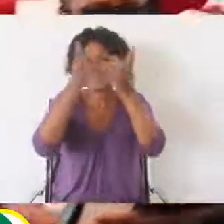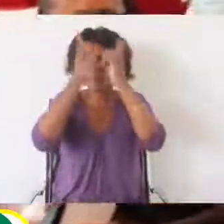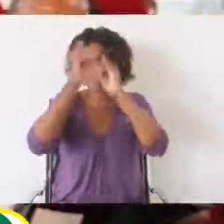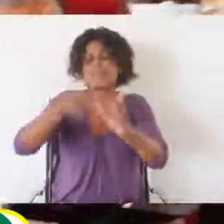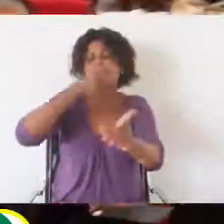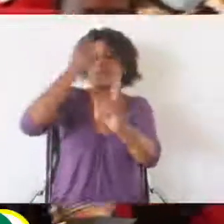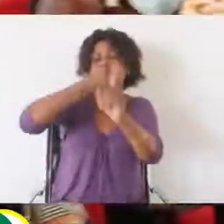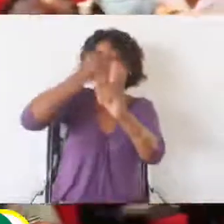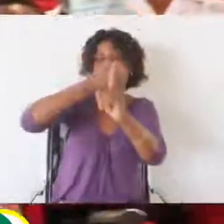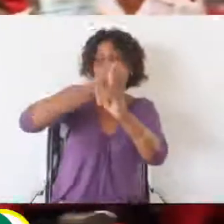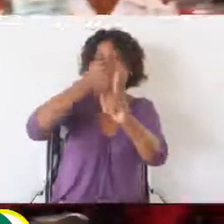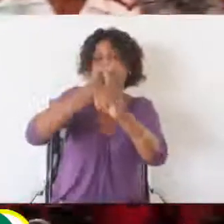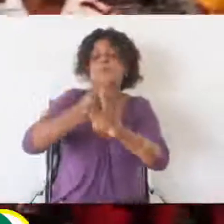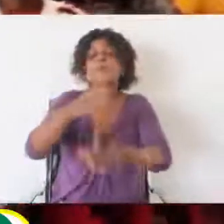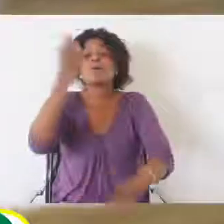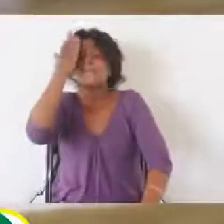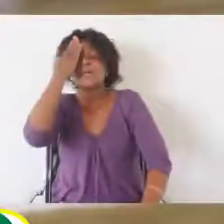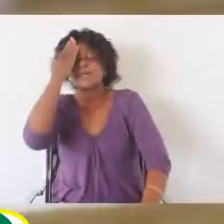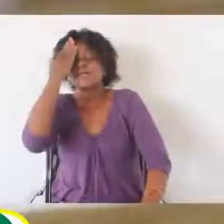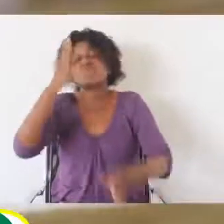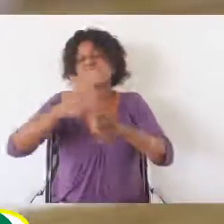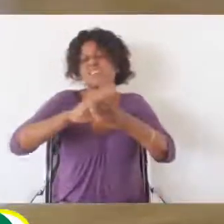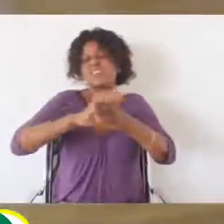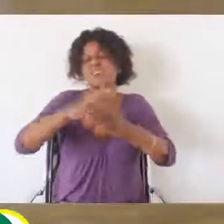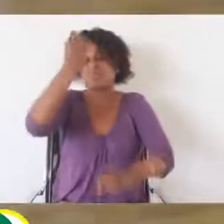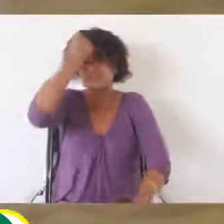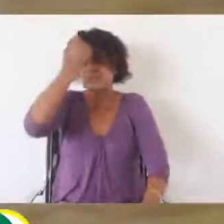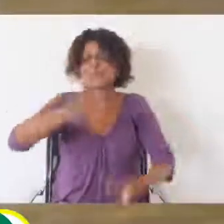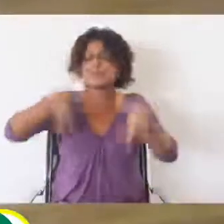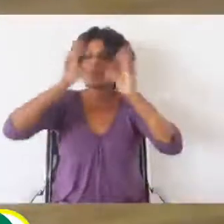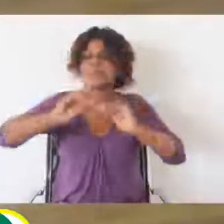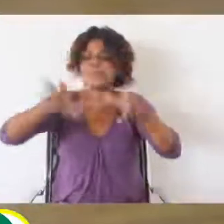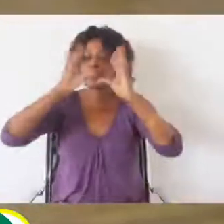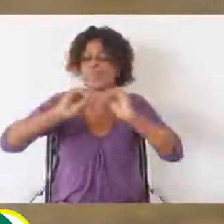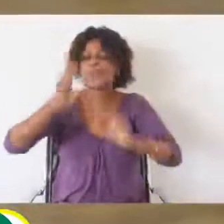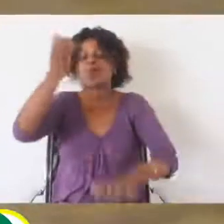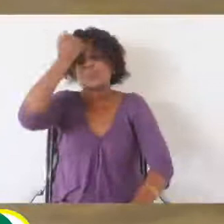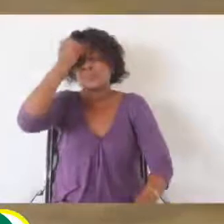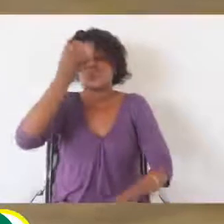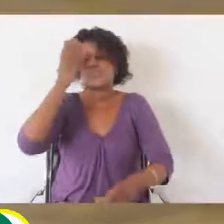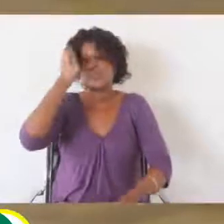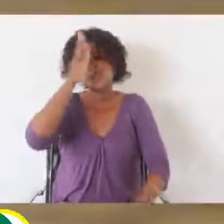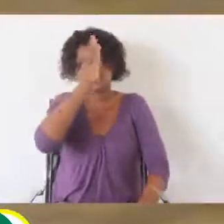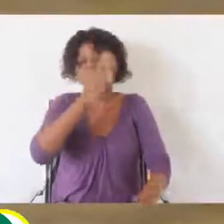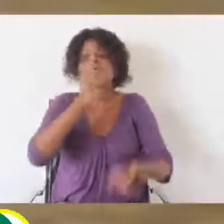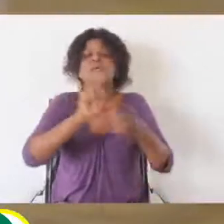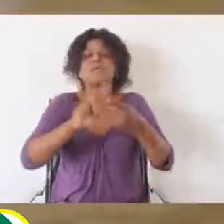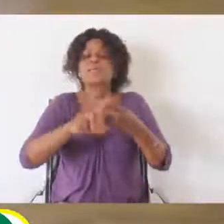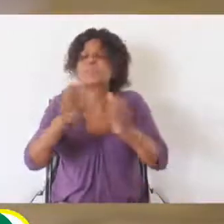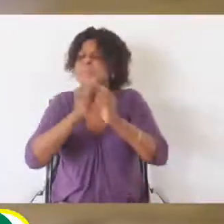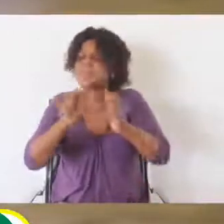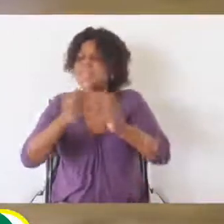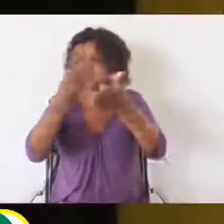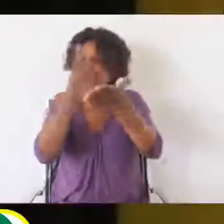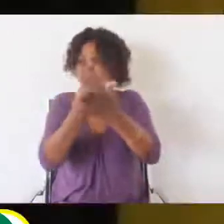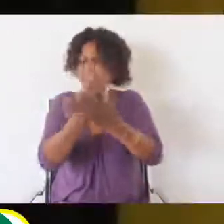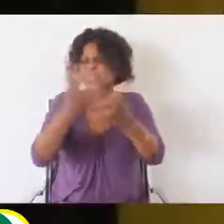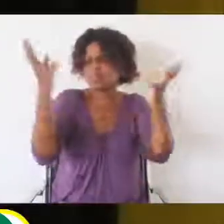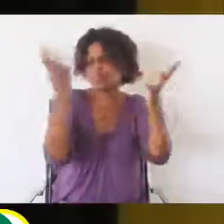para difundirem os mais nobres valores acadêmicos, sem deixar de lado o patriotismo e a cultura de unidade nacional.